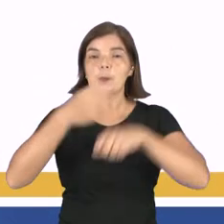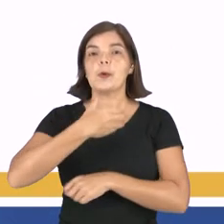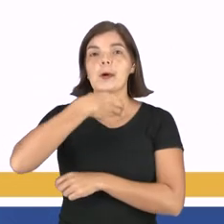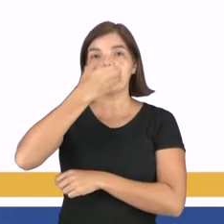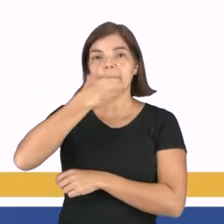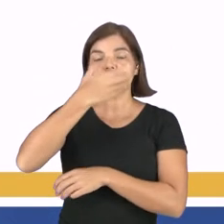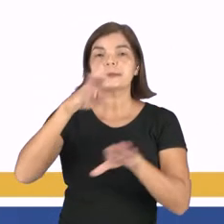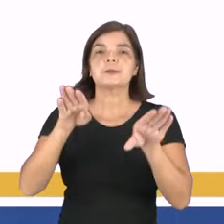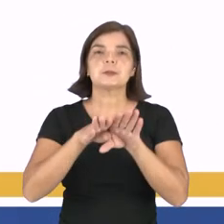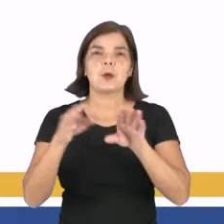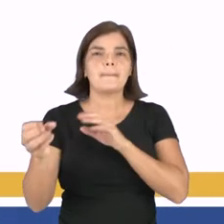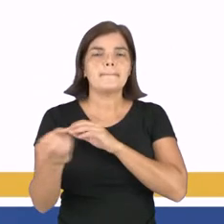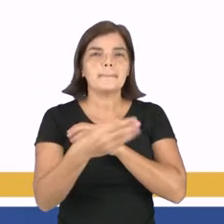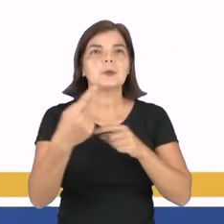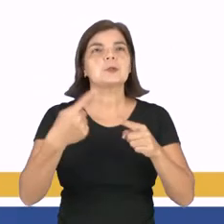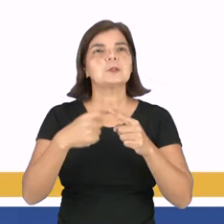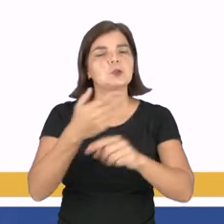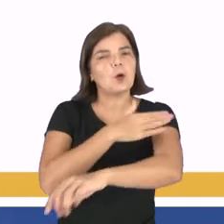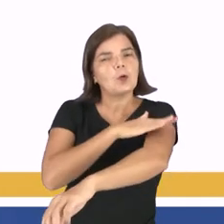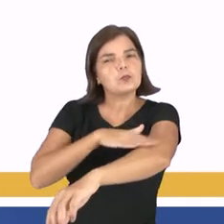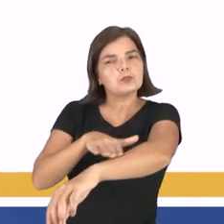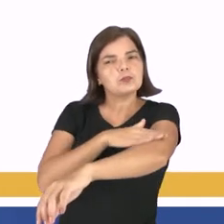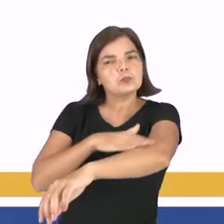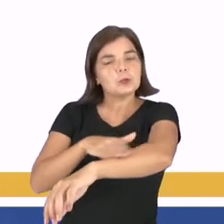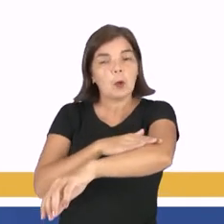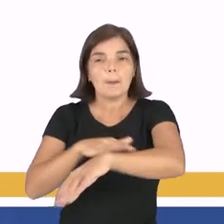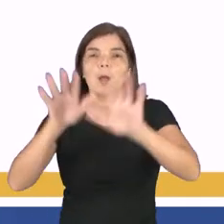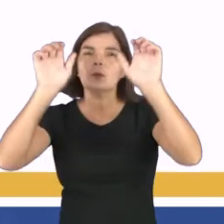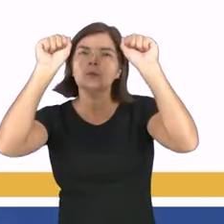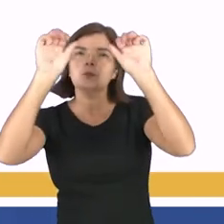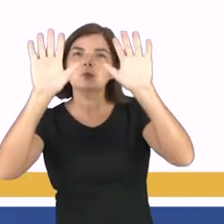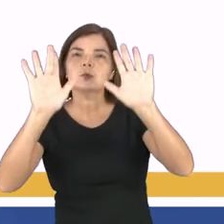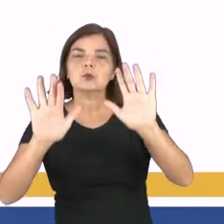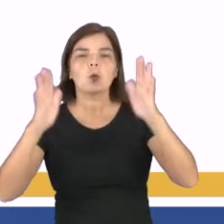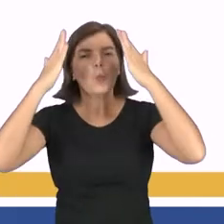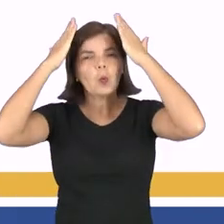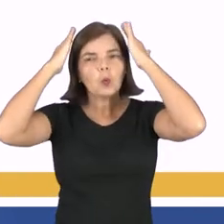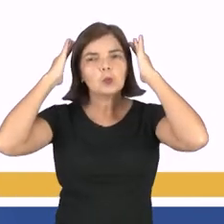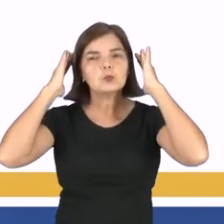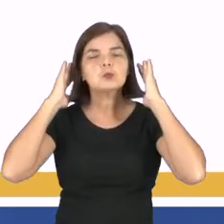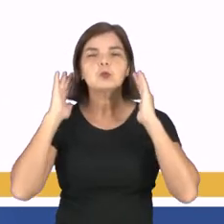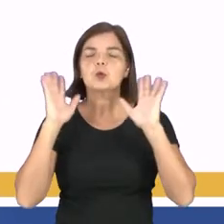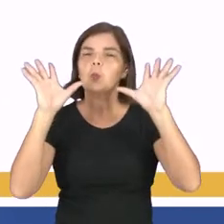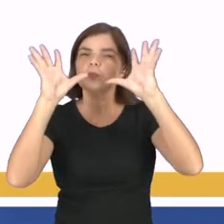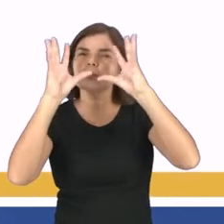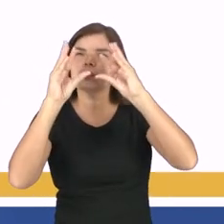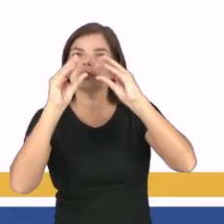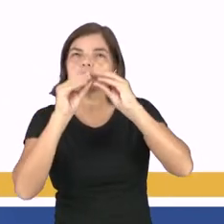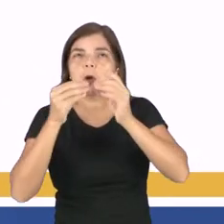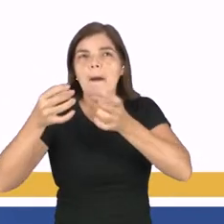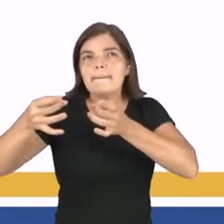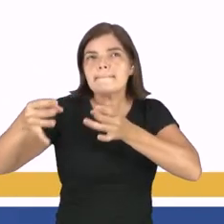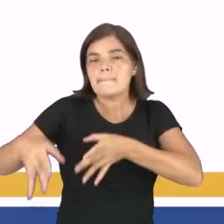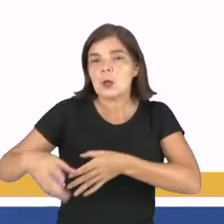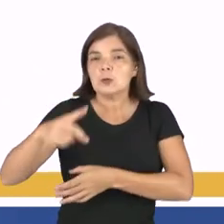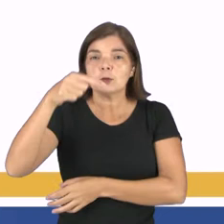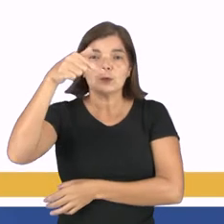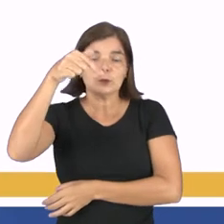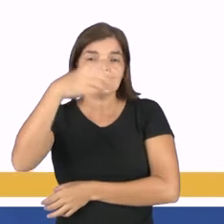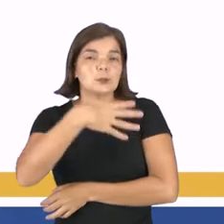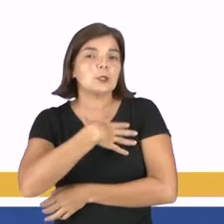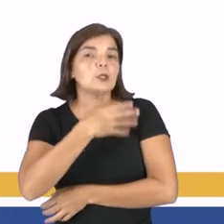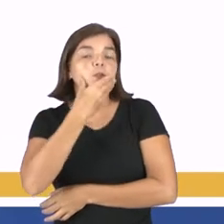Neve Moderna. A moça tinha pele branca como a neve e o cabelo escuro como o breu. Abandonou os sete